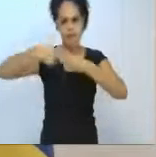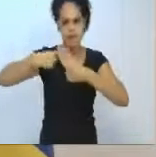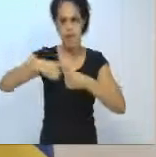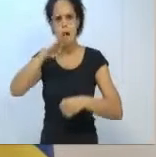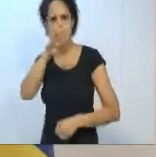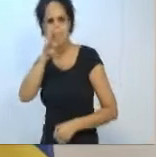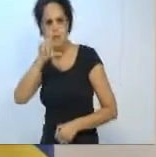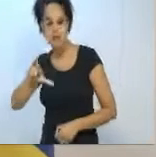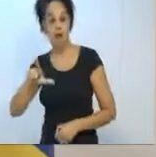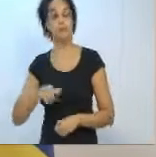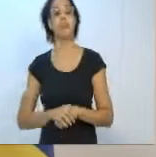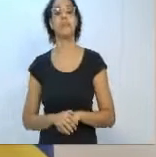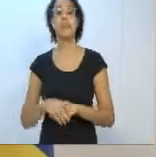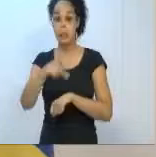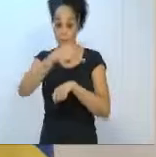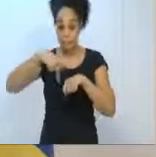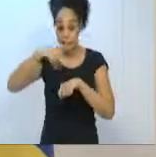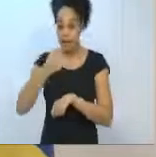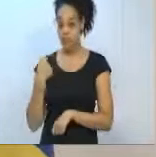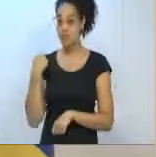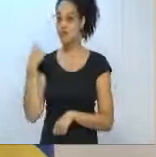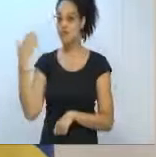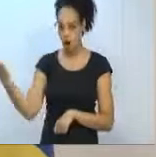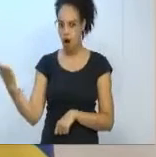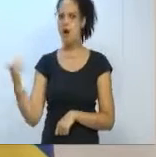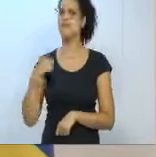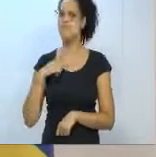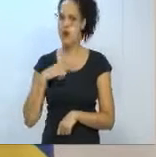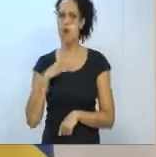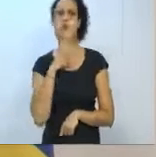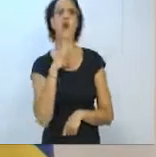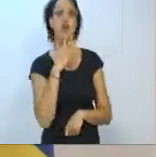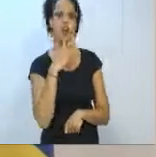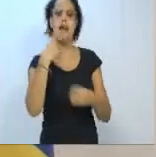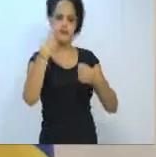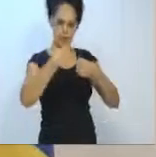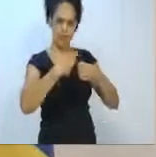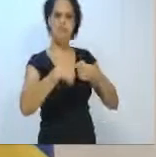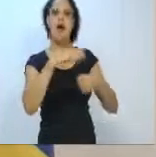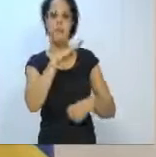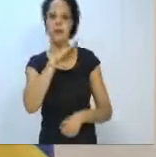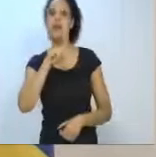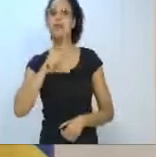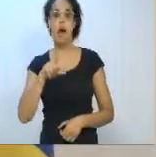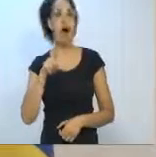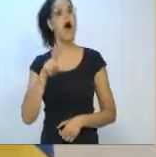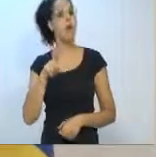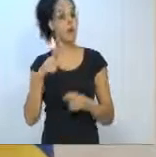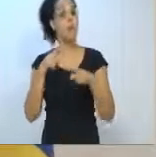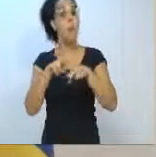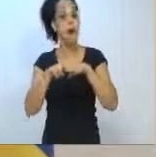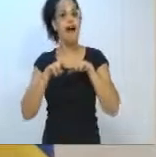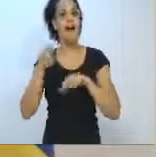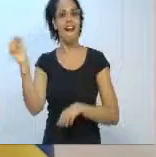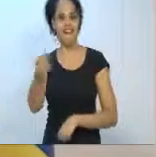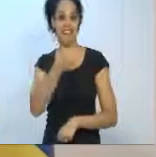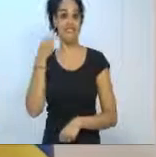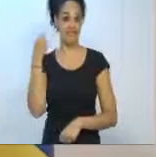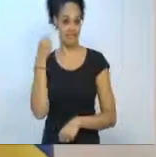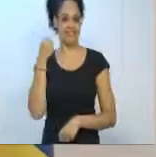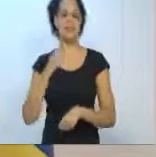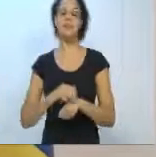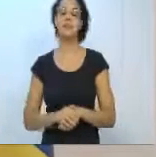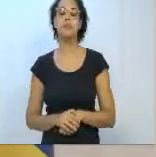fora hoje tem um reconhecimento muito importante quando se trata de cerveja. Eu, quando vou julgar